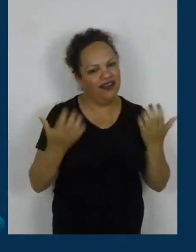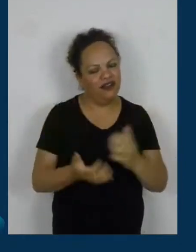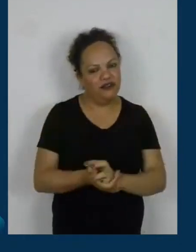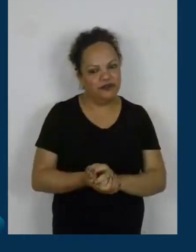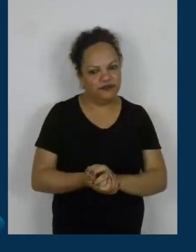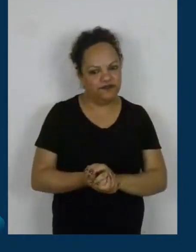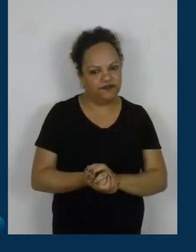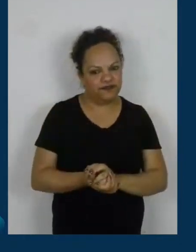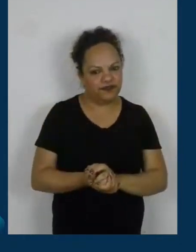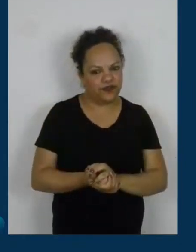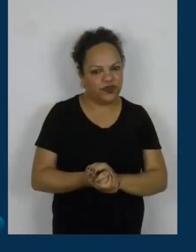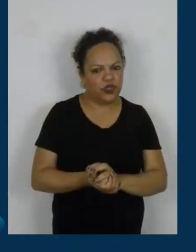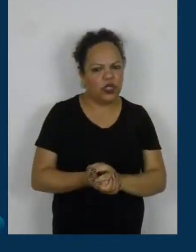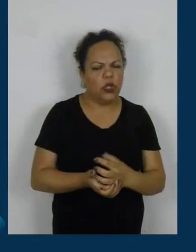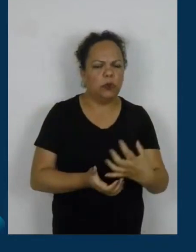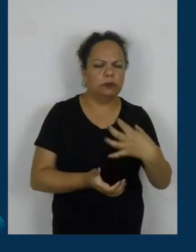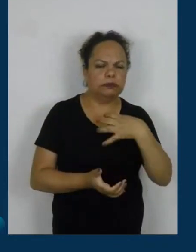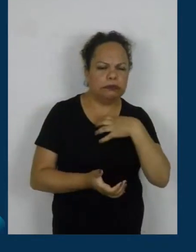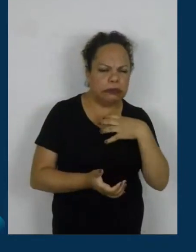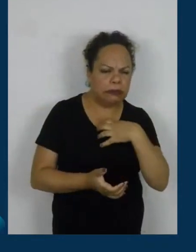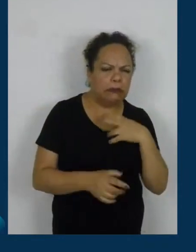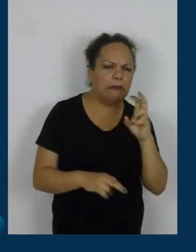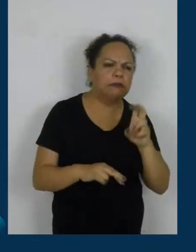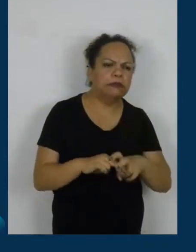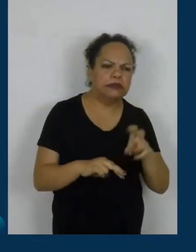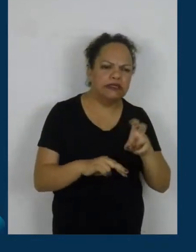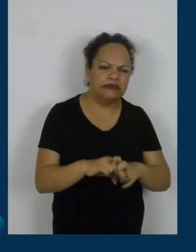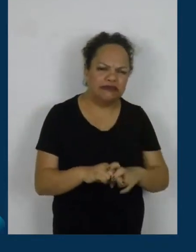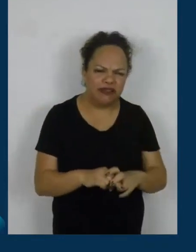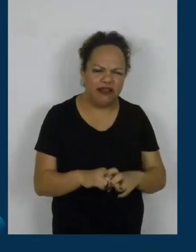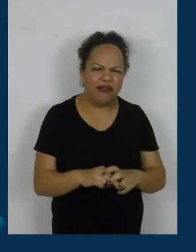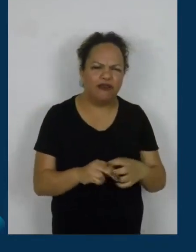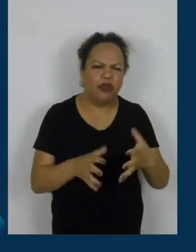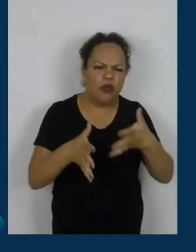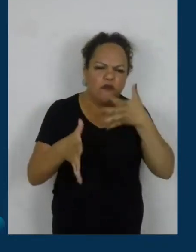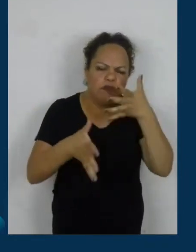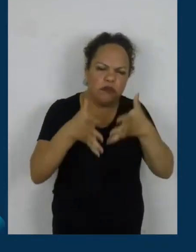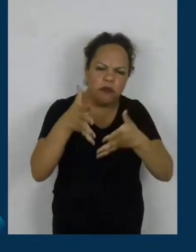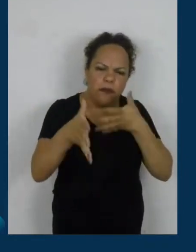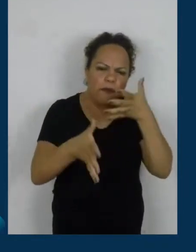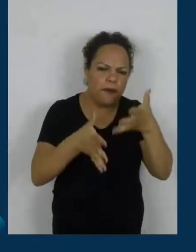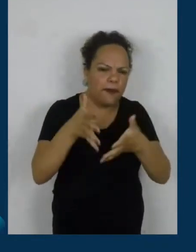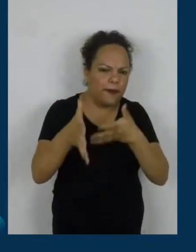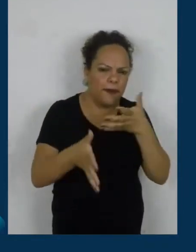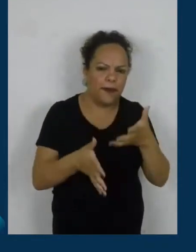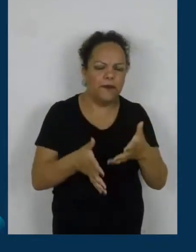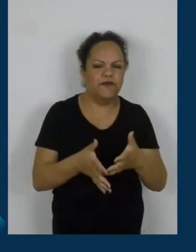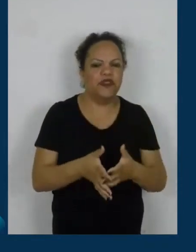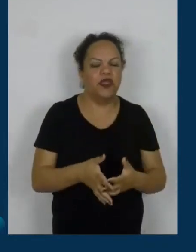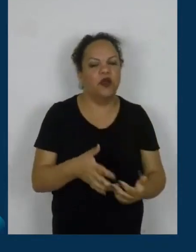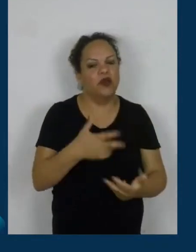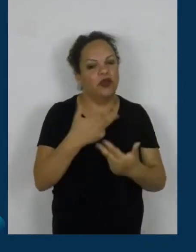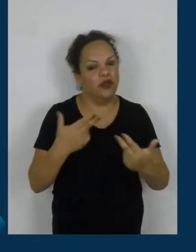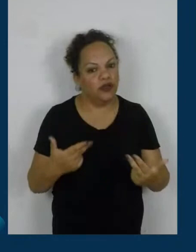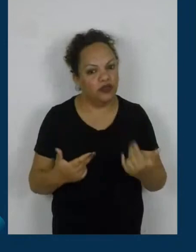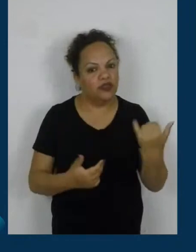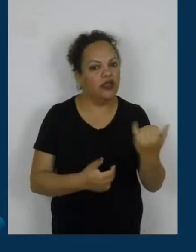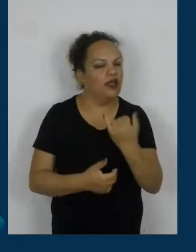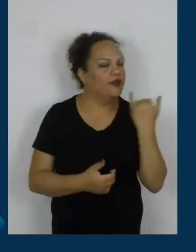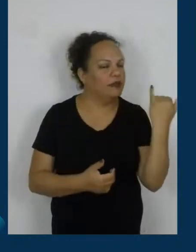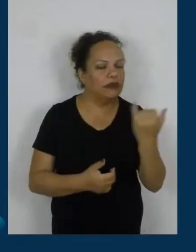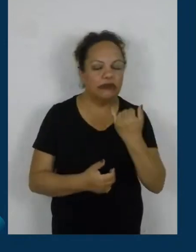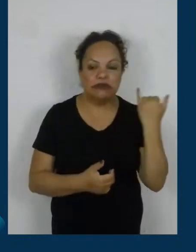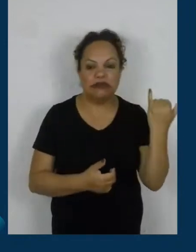evento, o eu escutei agora de manhã, é algo que eu falo há bastante tempo, a educação pública no